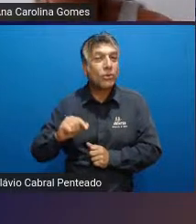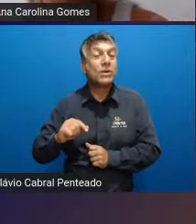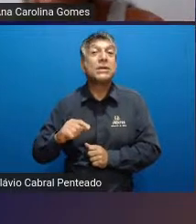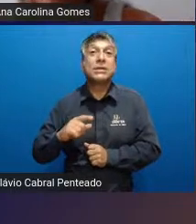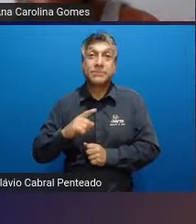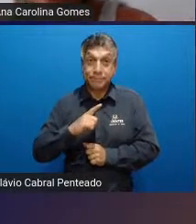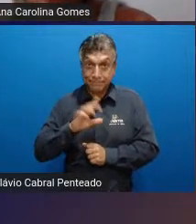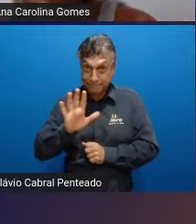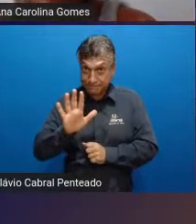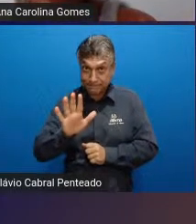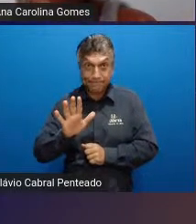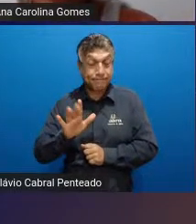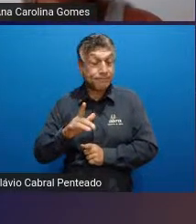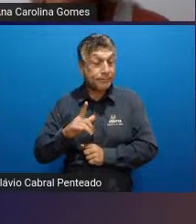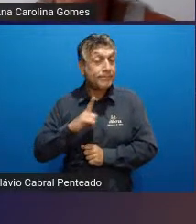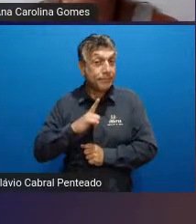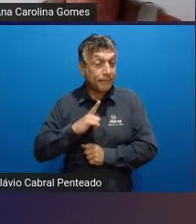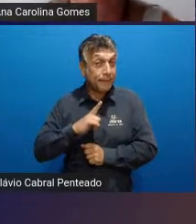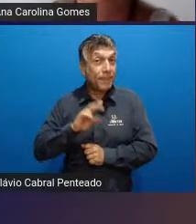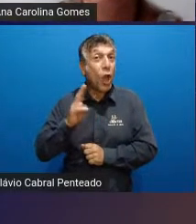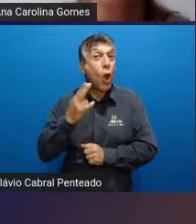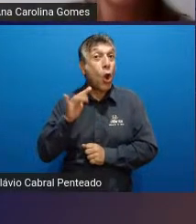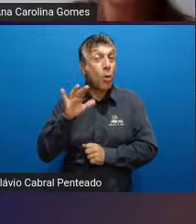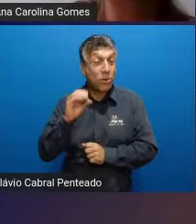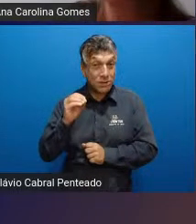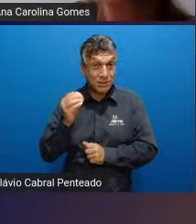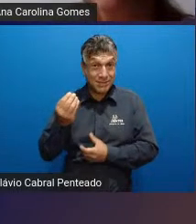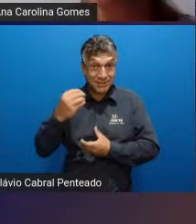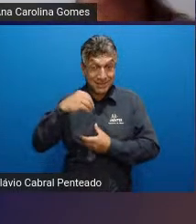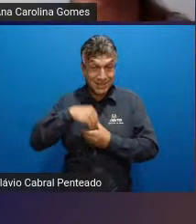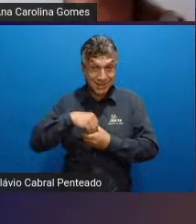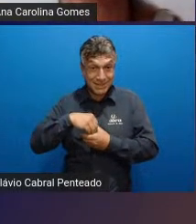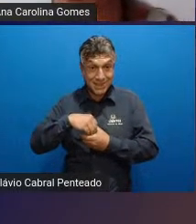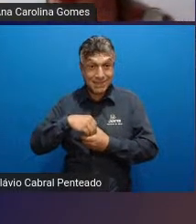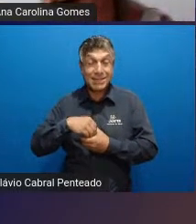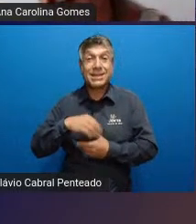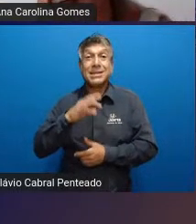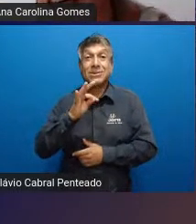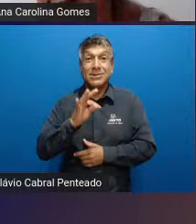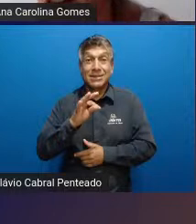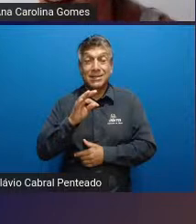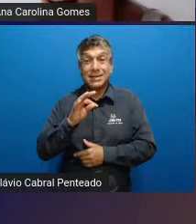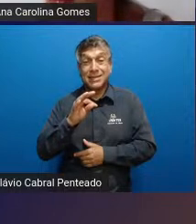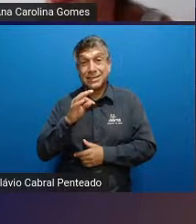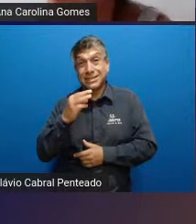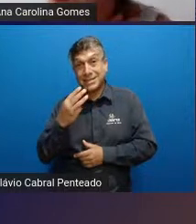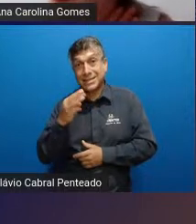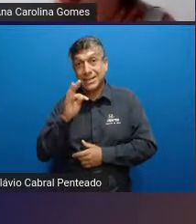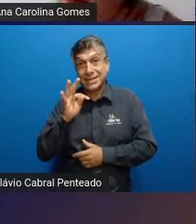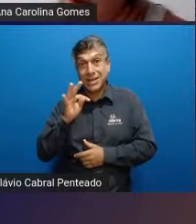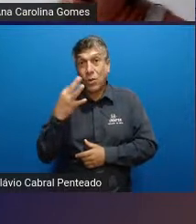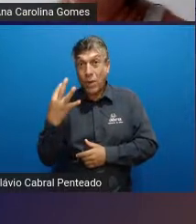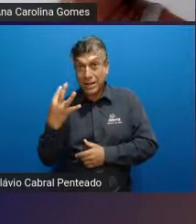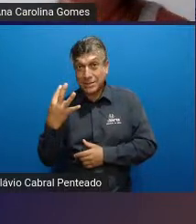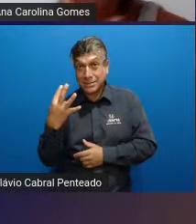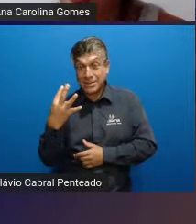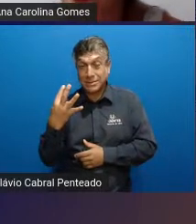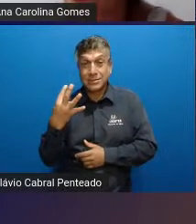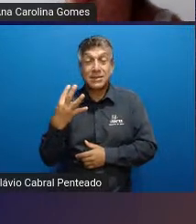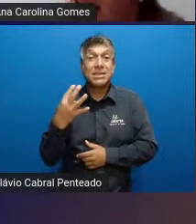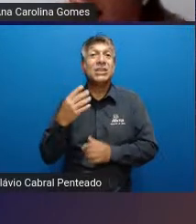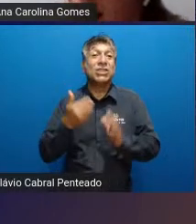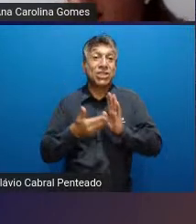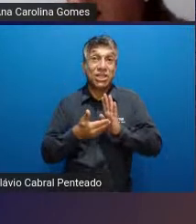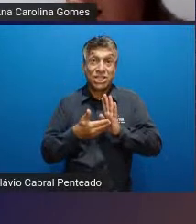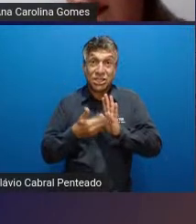como ele faz parte do T3 do T4 né da tireoide na verdade sem o cortisol a gente não